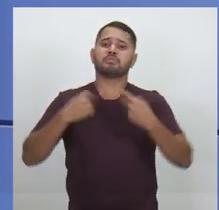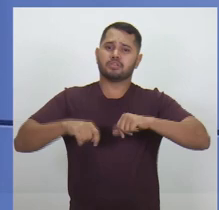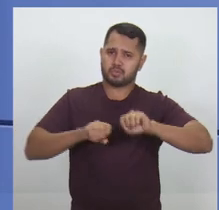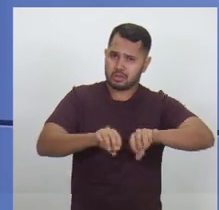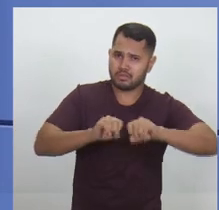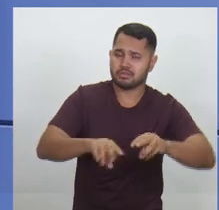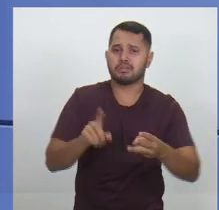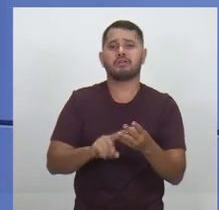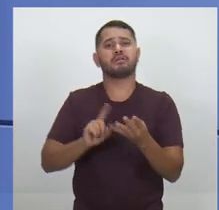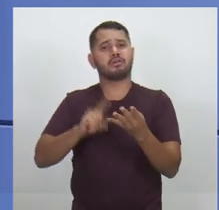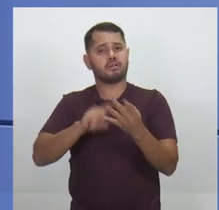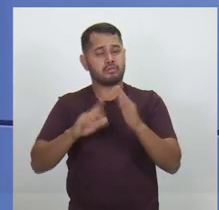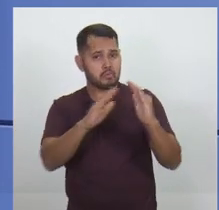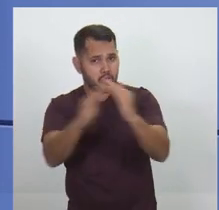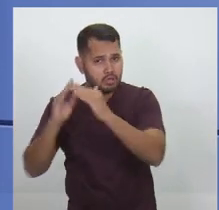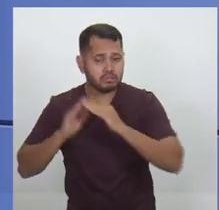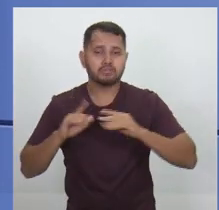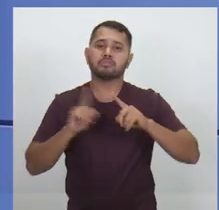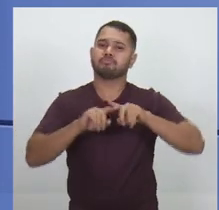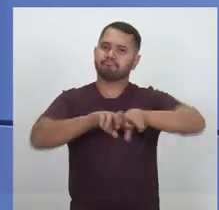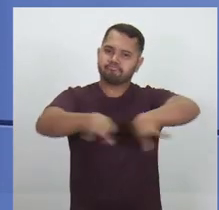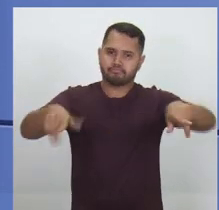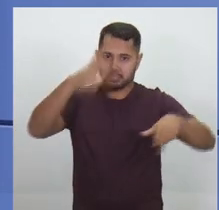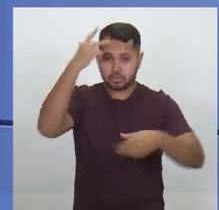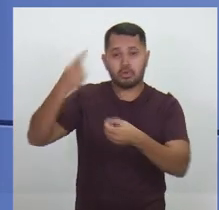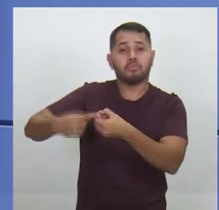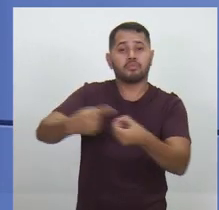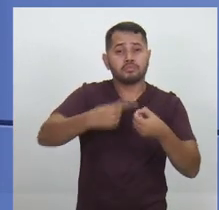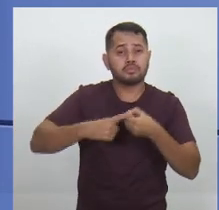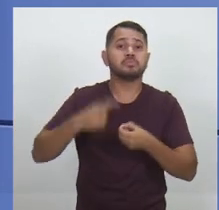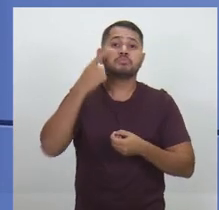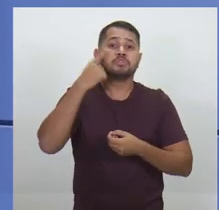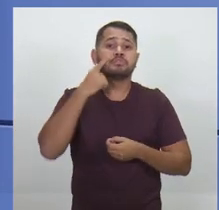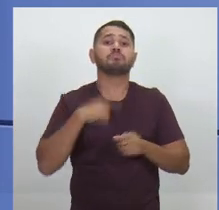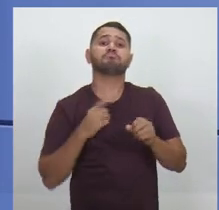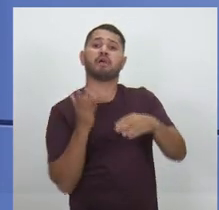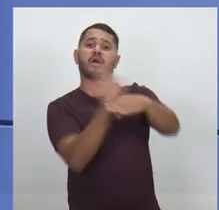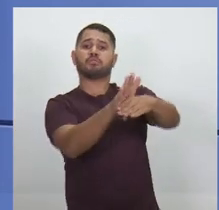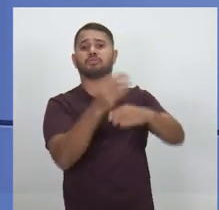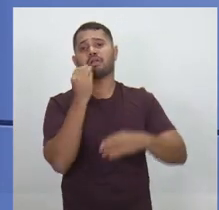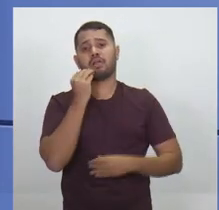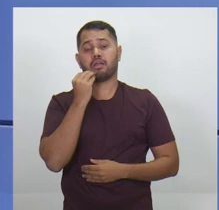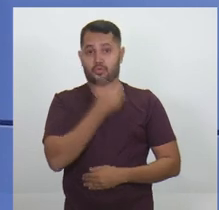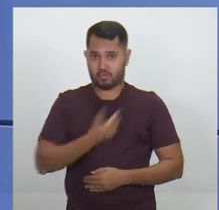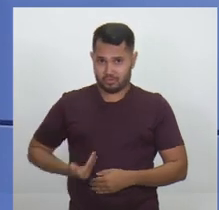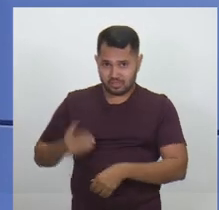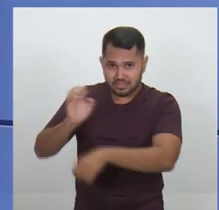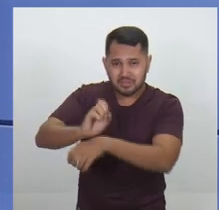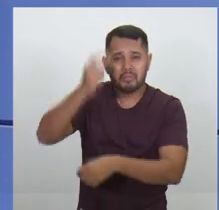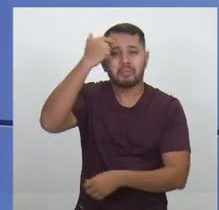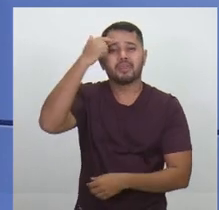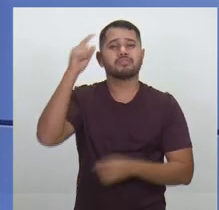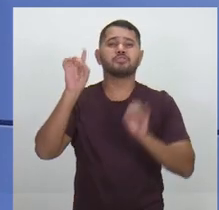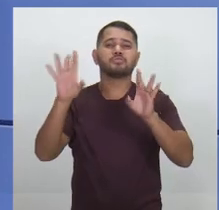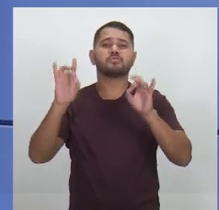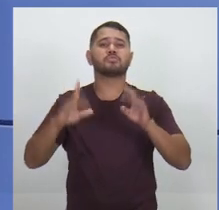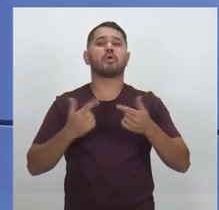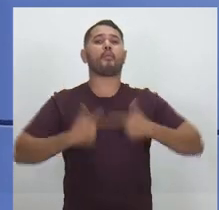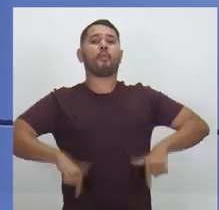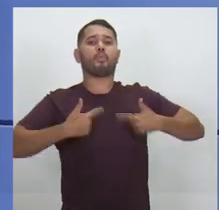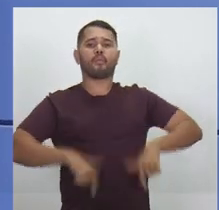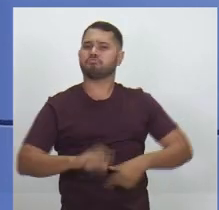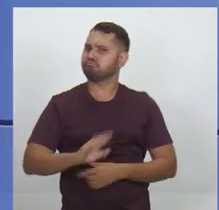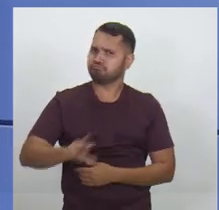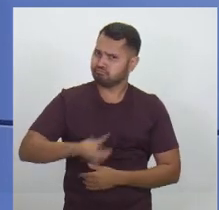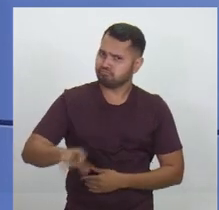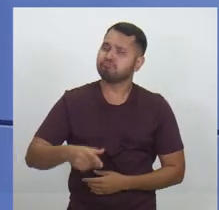educação, precisamos ter moradia. As pessoas nos municípios têm que estar realmente amparadas. O governo do Estado não pode estar ausente dessa situação.